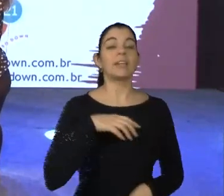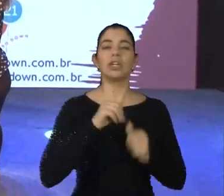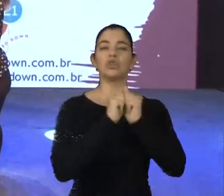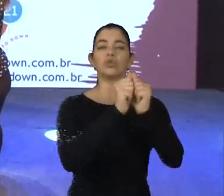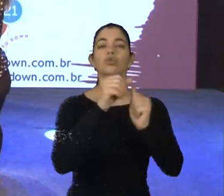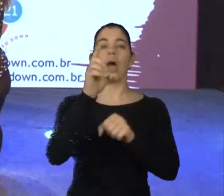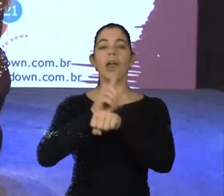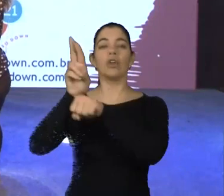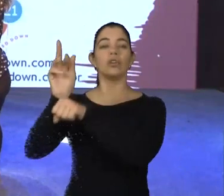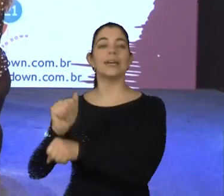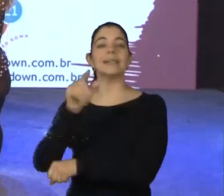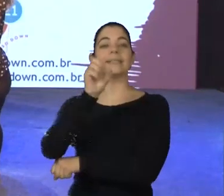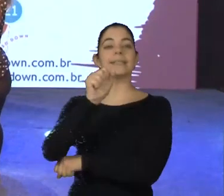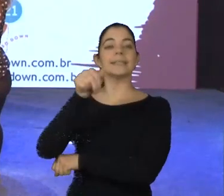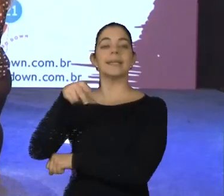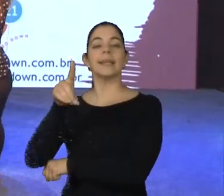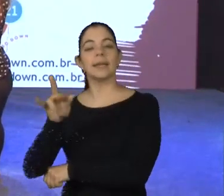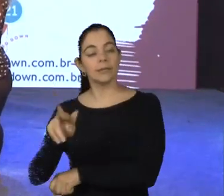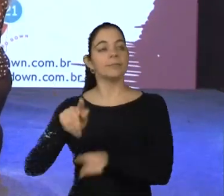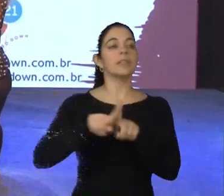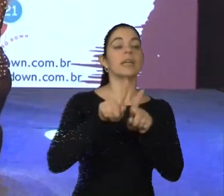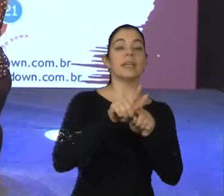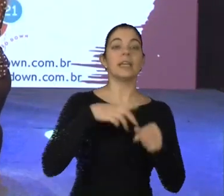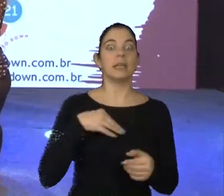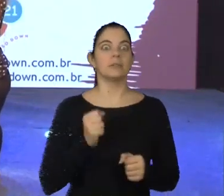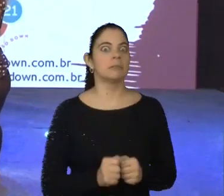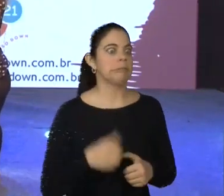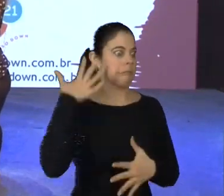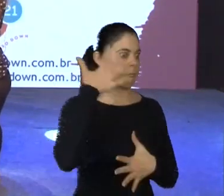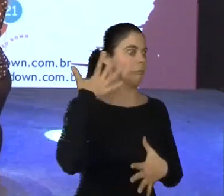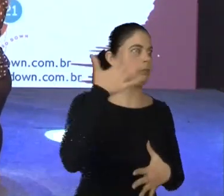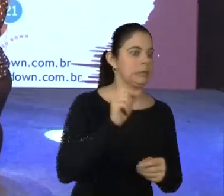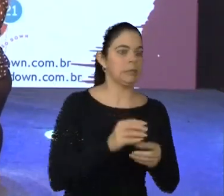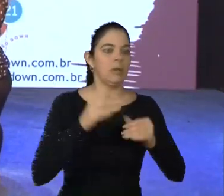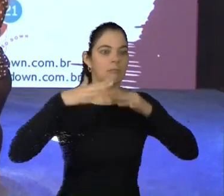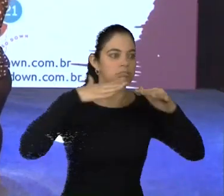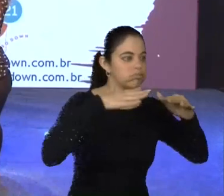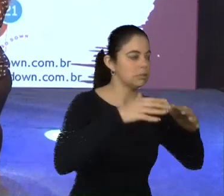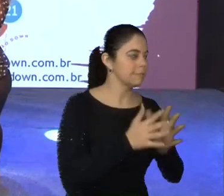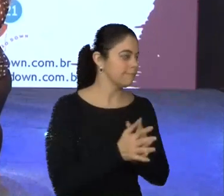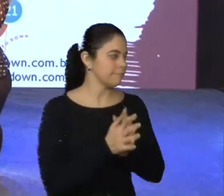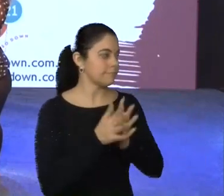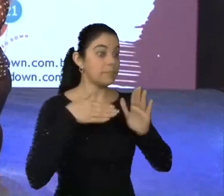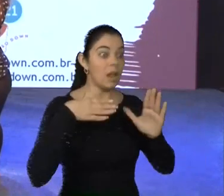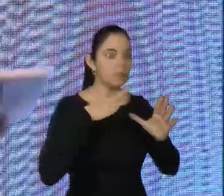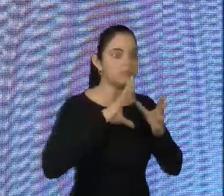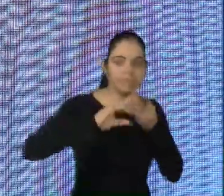você e a doutora Sandra e eu terminei a minha palestra e a palestra é um pouquinho movimentada, né? Eu faço uma vivência. E eu saí da minha palestra e a